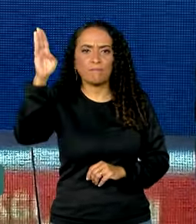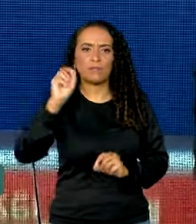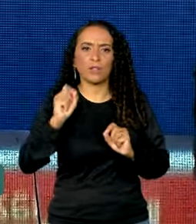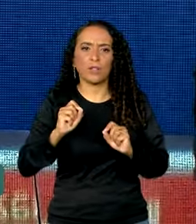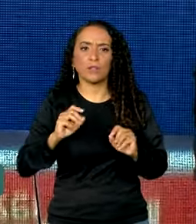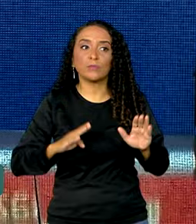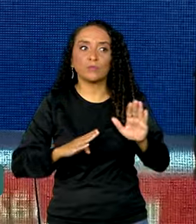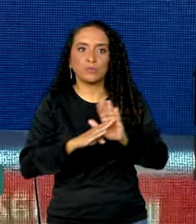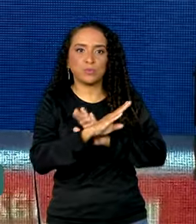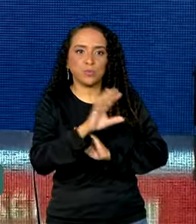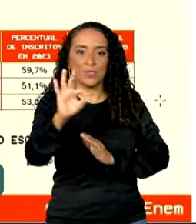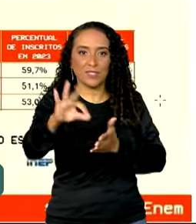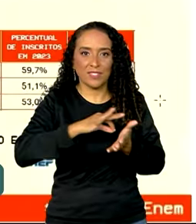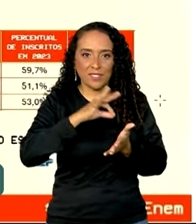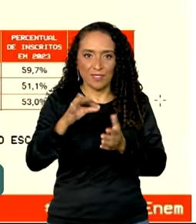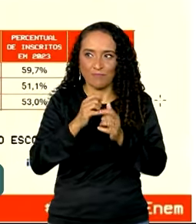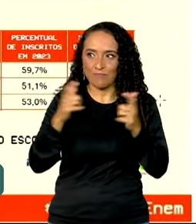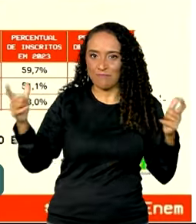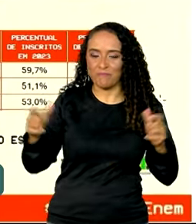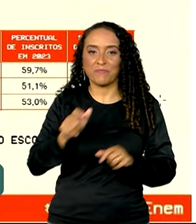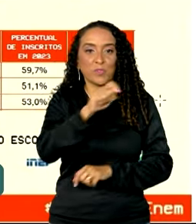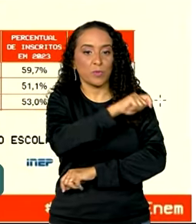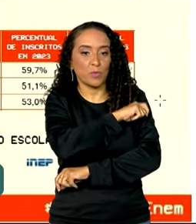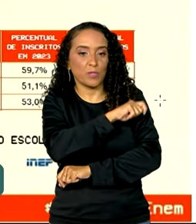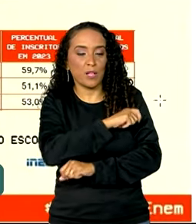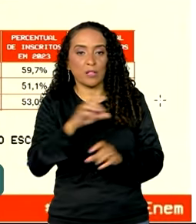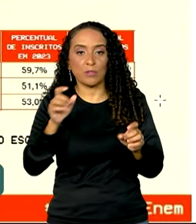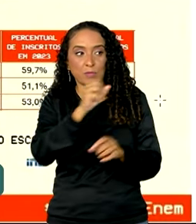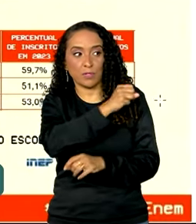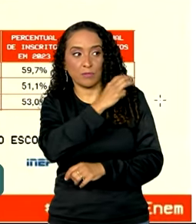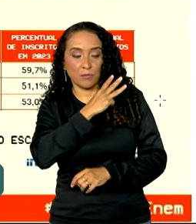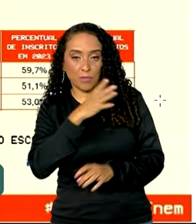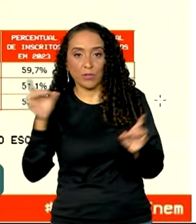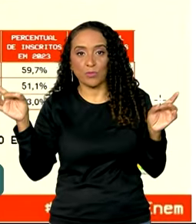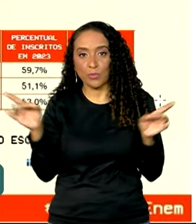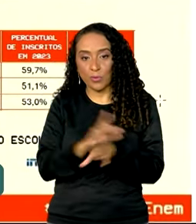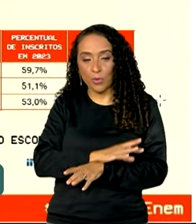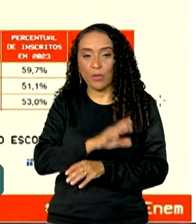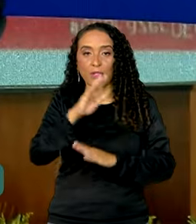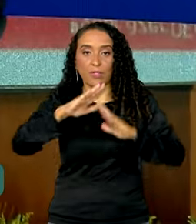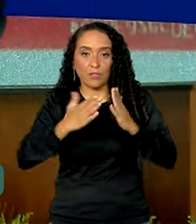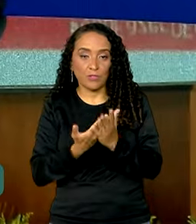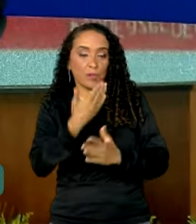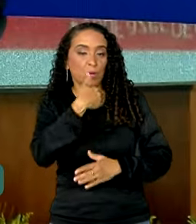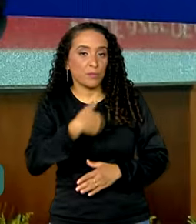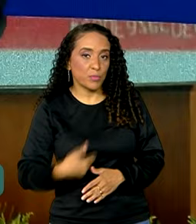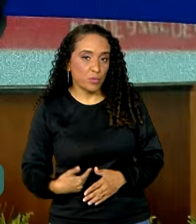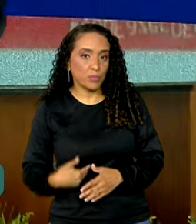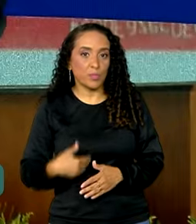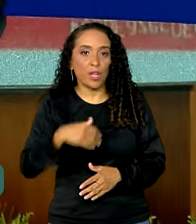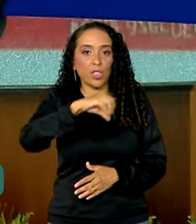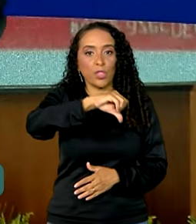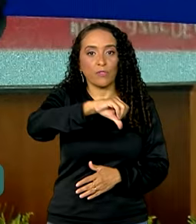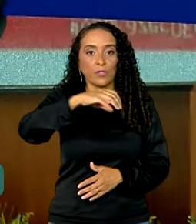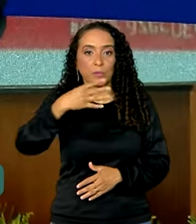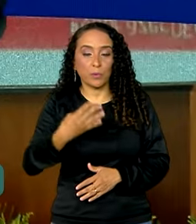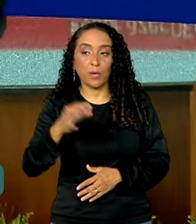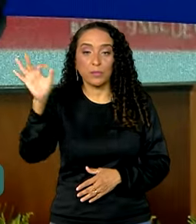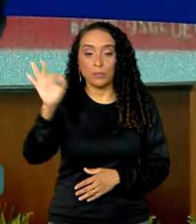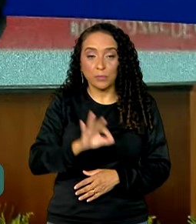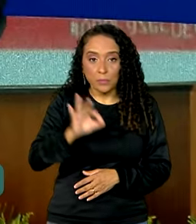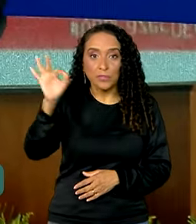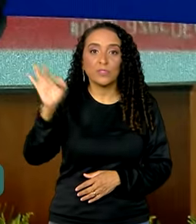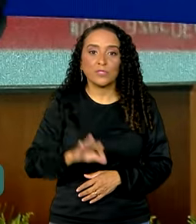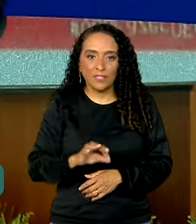aumento das inscrições. Dos estudantes que concluíram o ensino médio nas escolas públicas, 94%